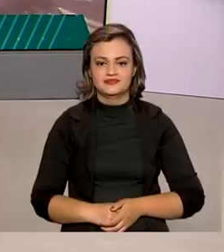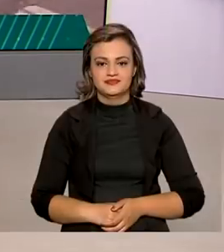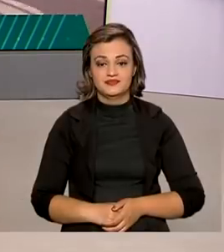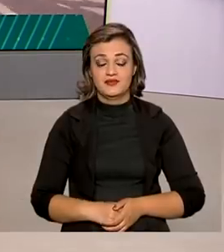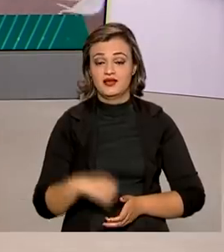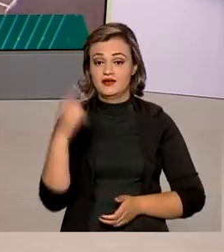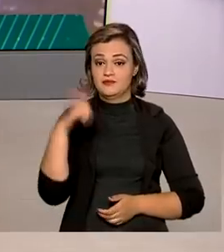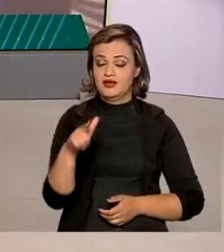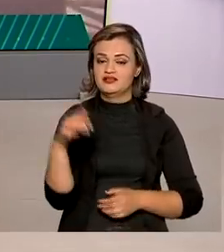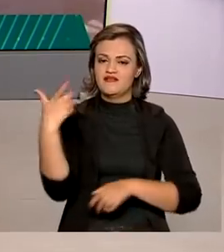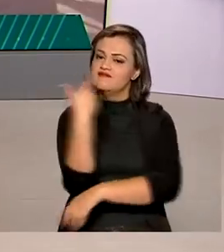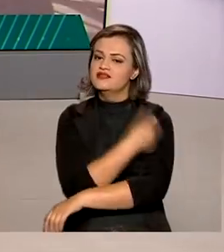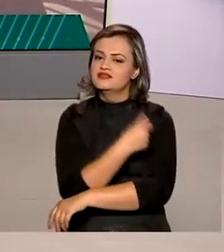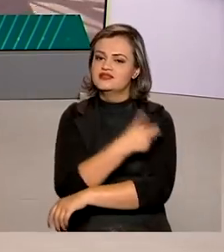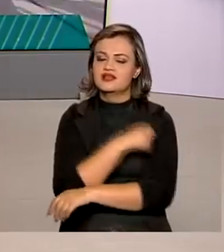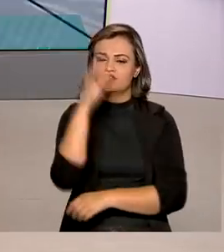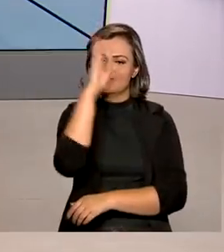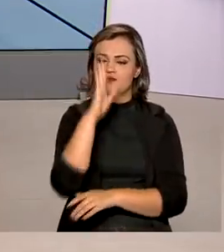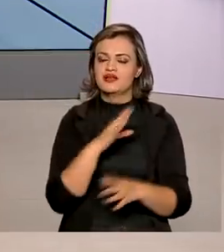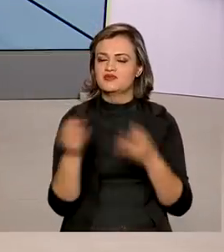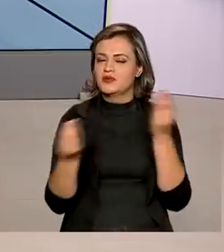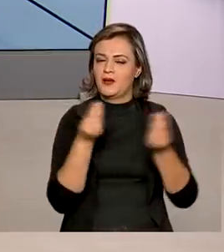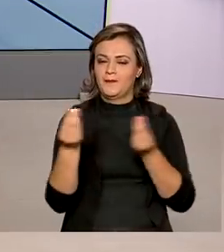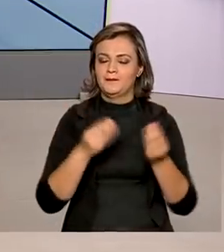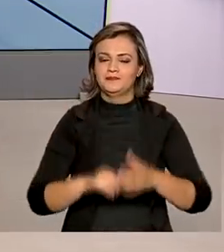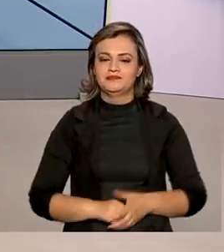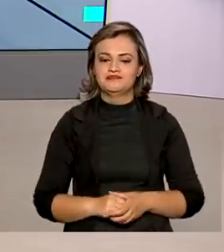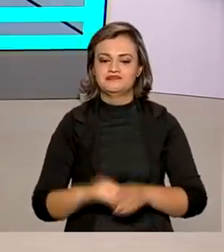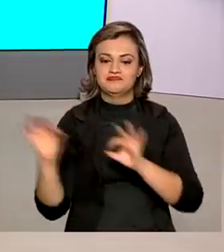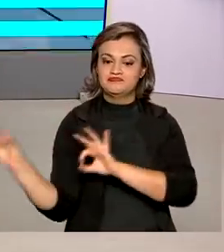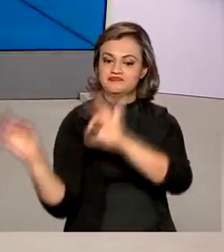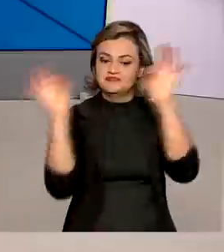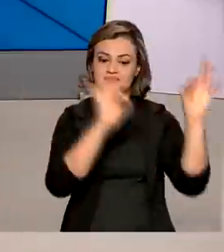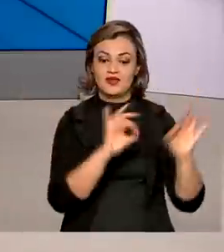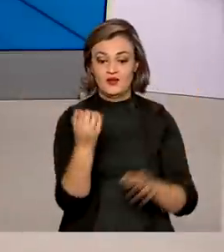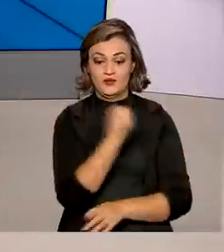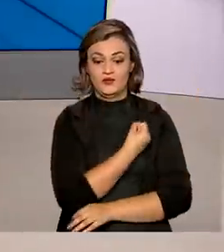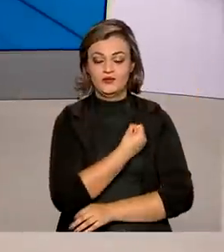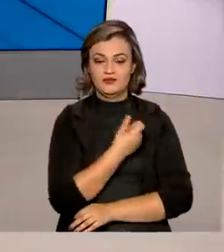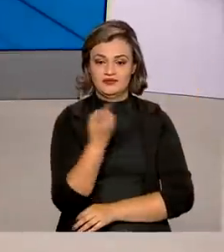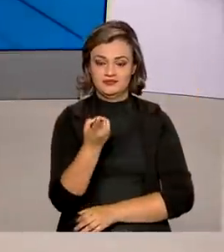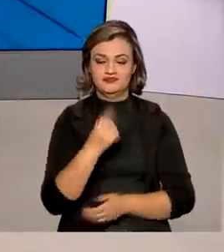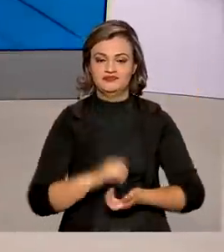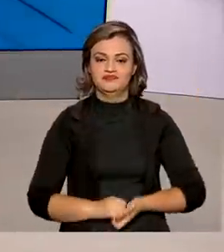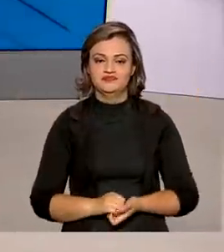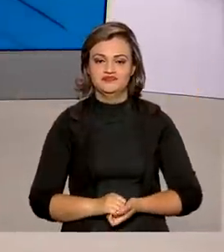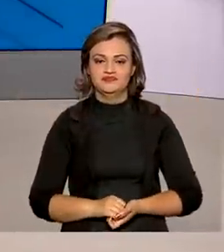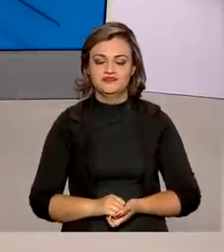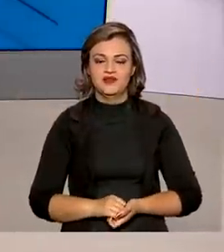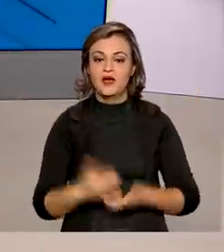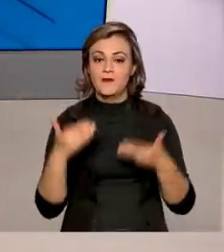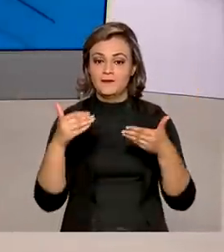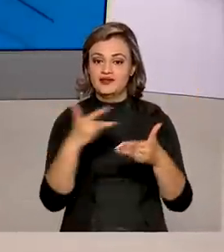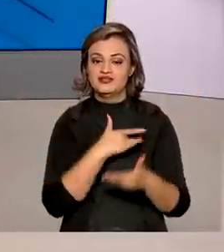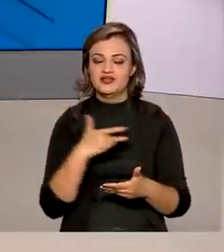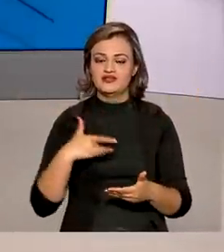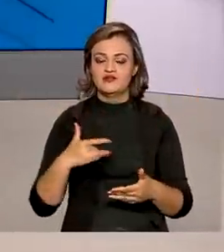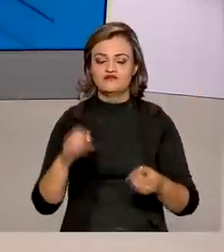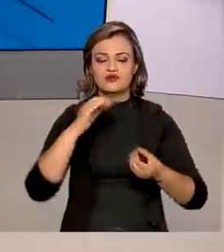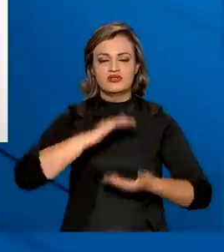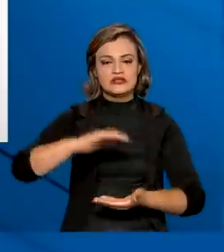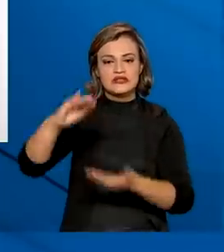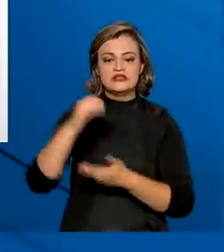Vamos ver como está a vacinação contra a Covid-19 no país. Acompanhe então os números aqui no telão comigo. O Ministério da Saúde já